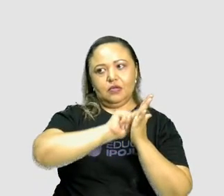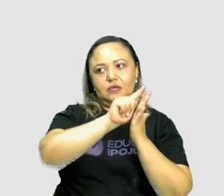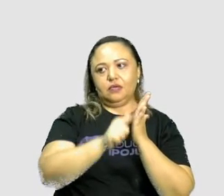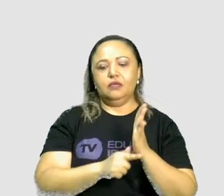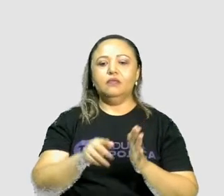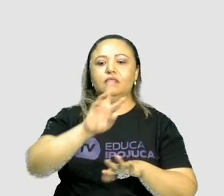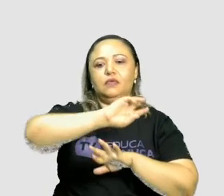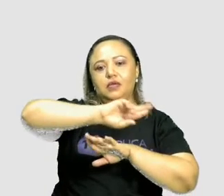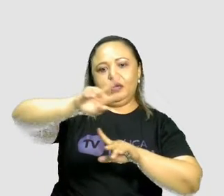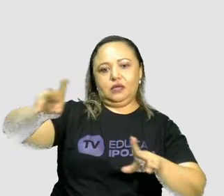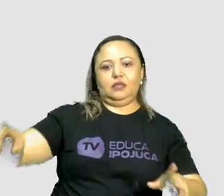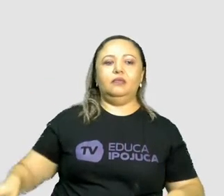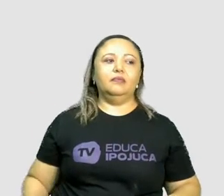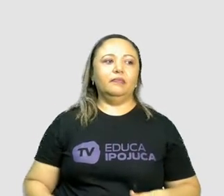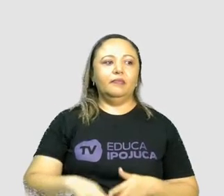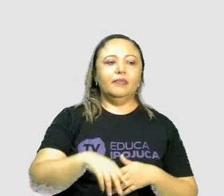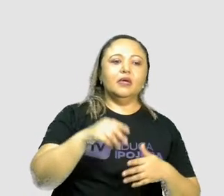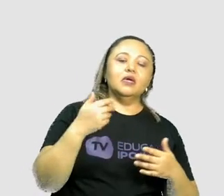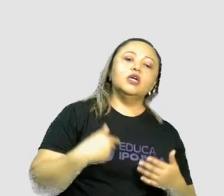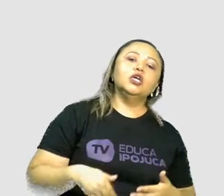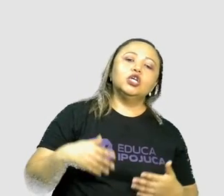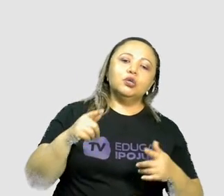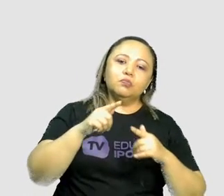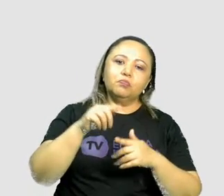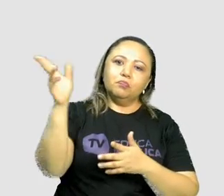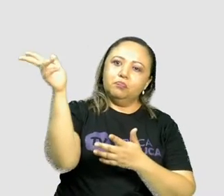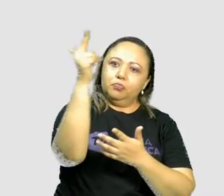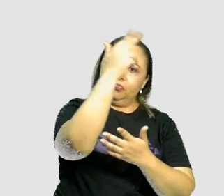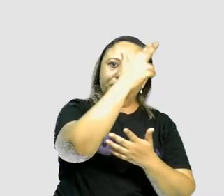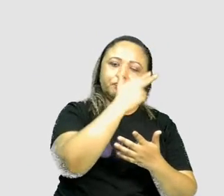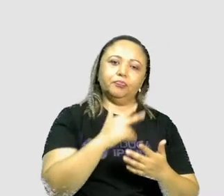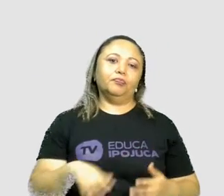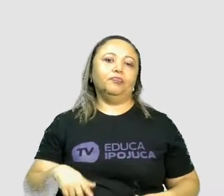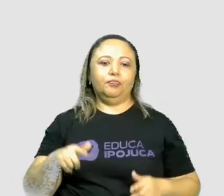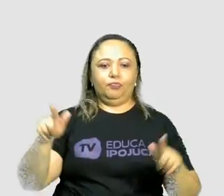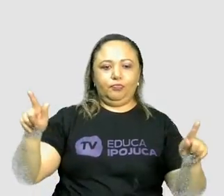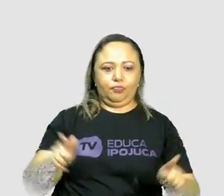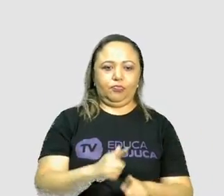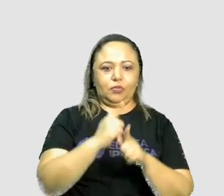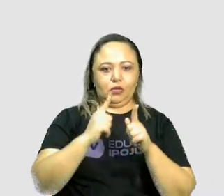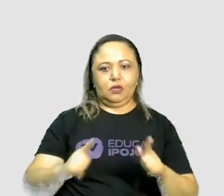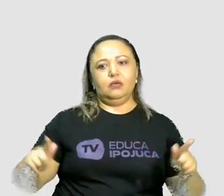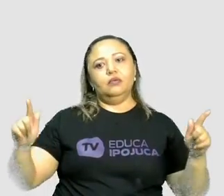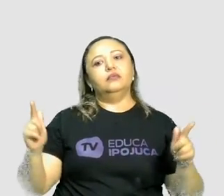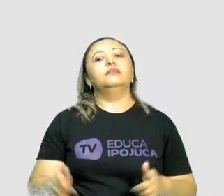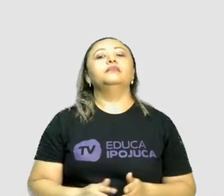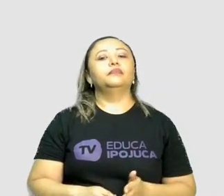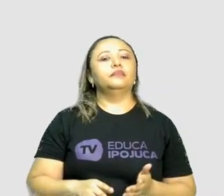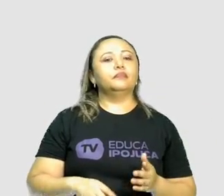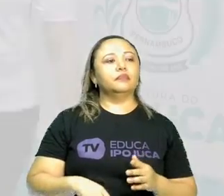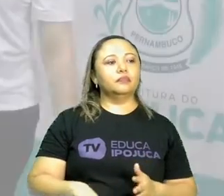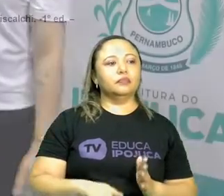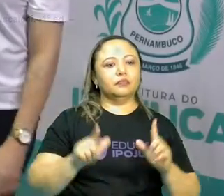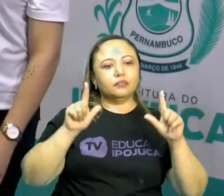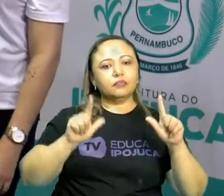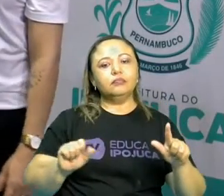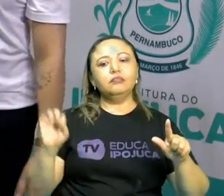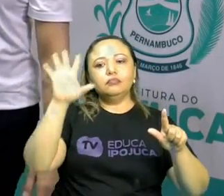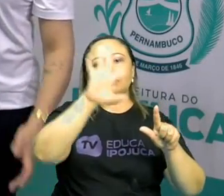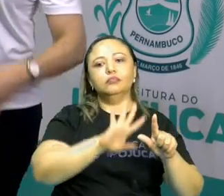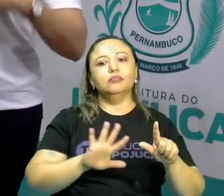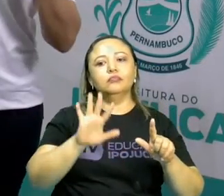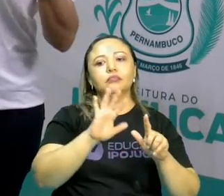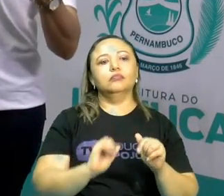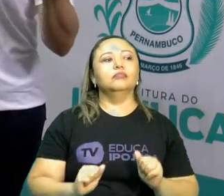em música, em charges, né? E a importância para ressignificar o discurso, né?